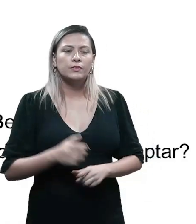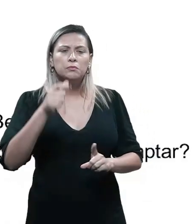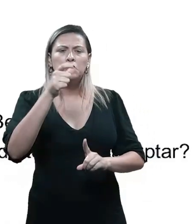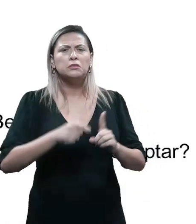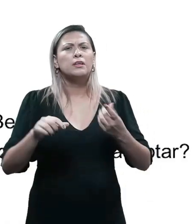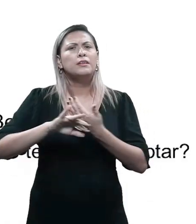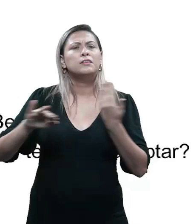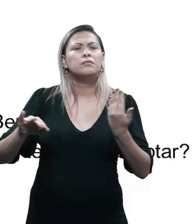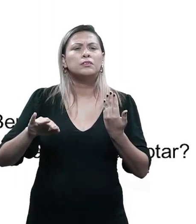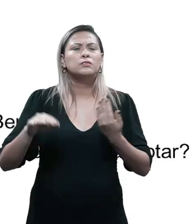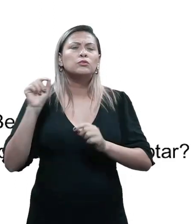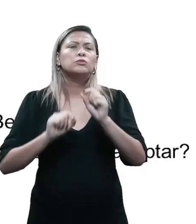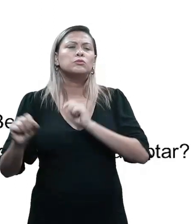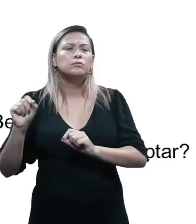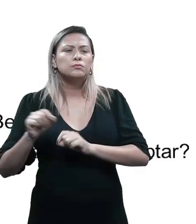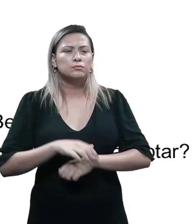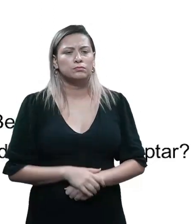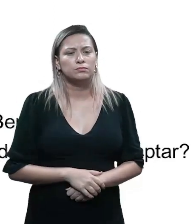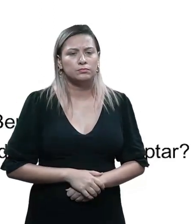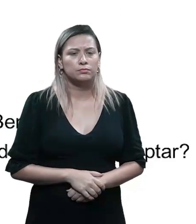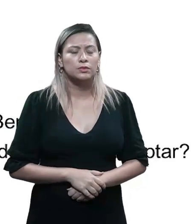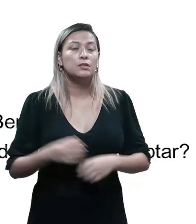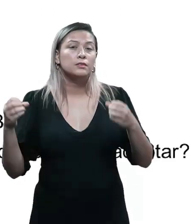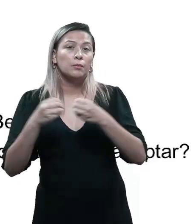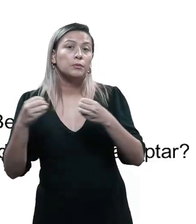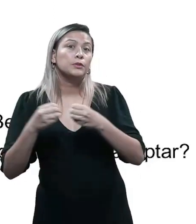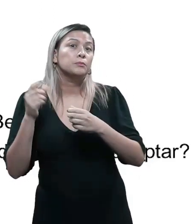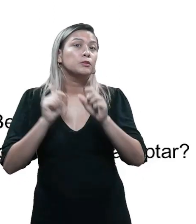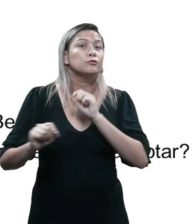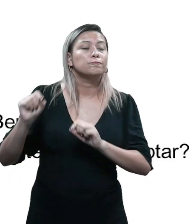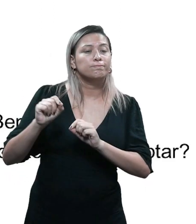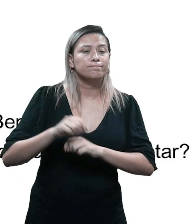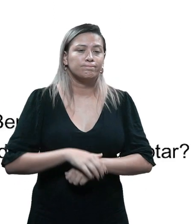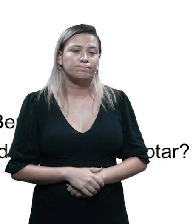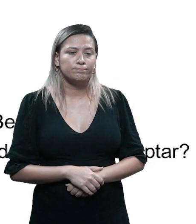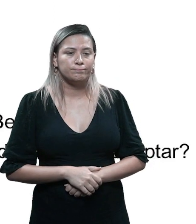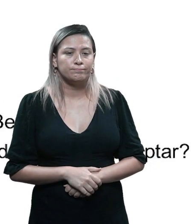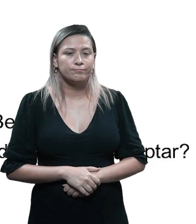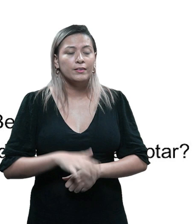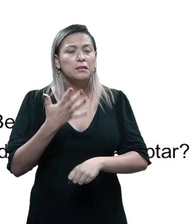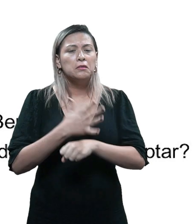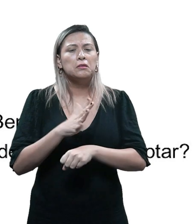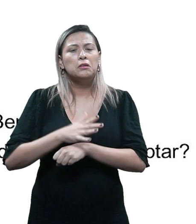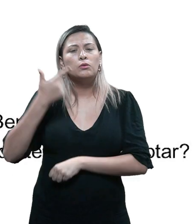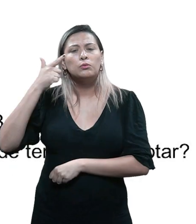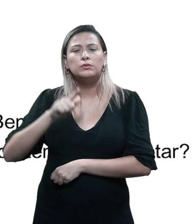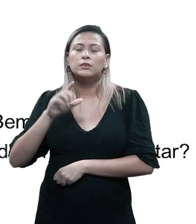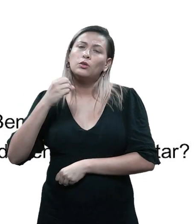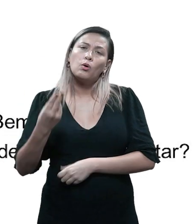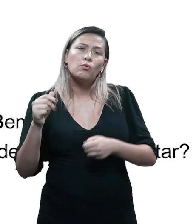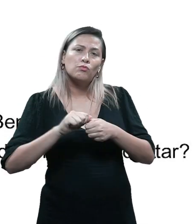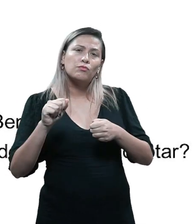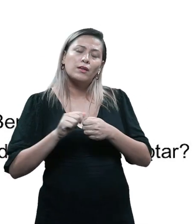Primeiro, do que esse personagem está se afastando, do que esse personagem está se aproximando,